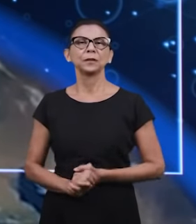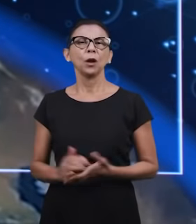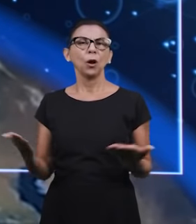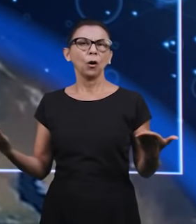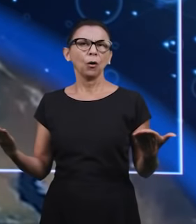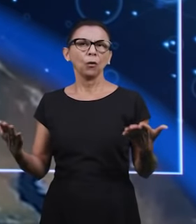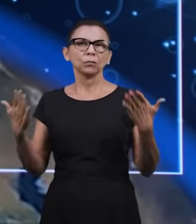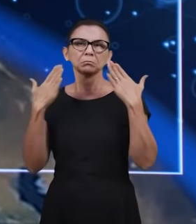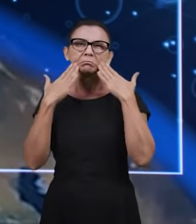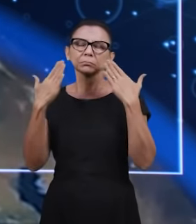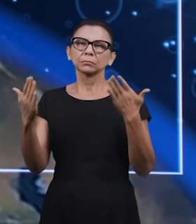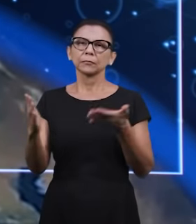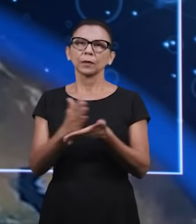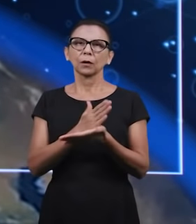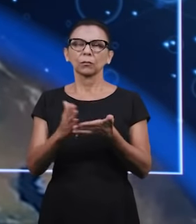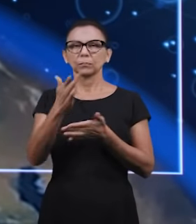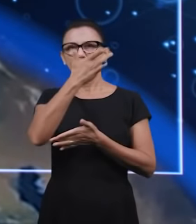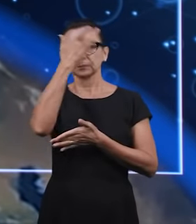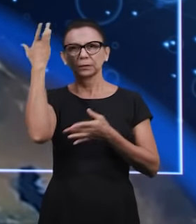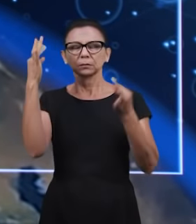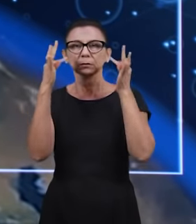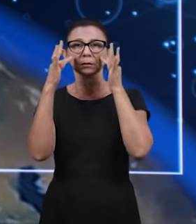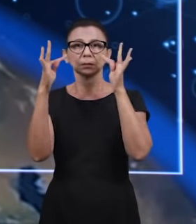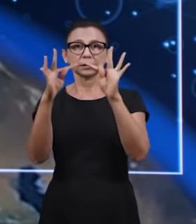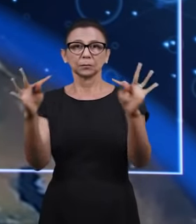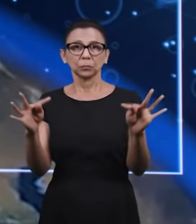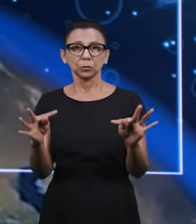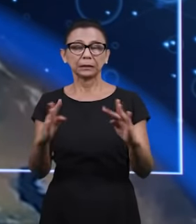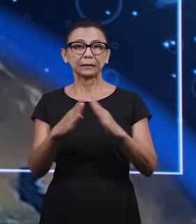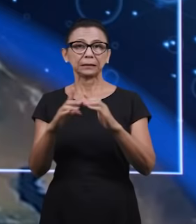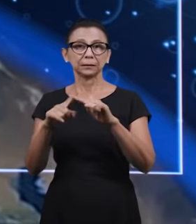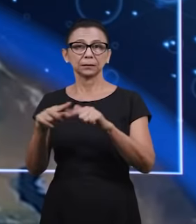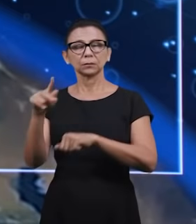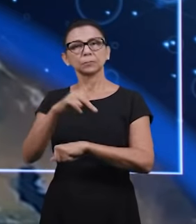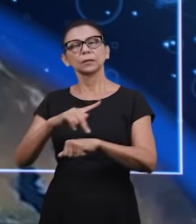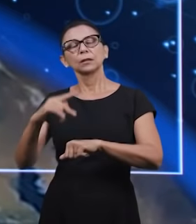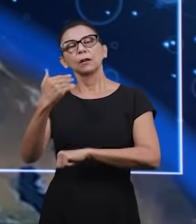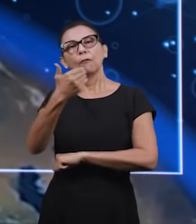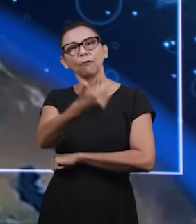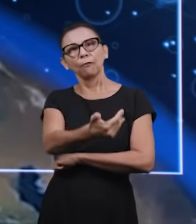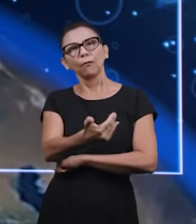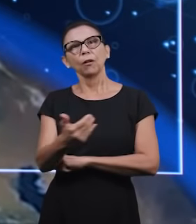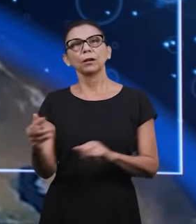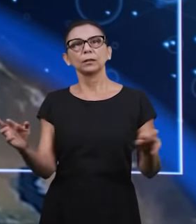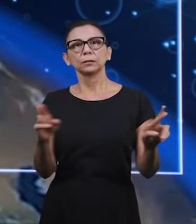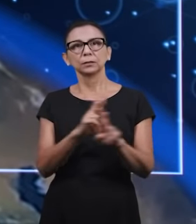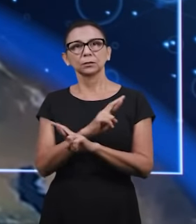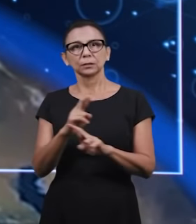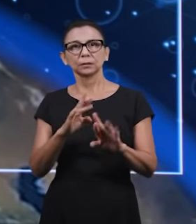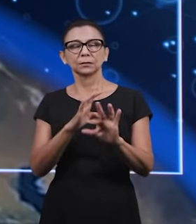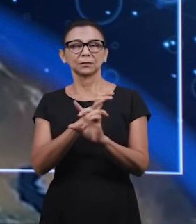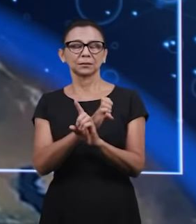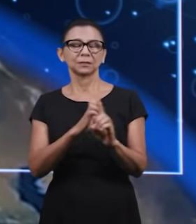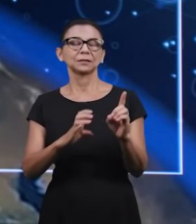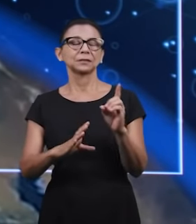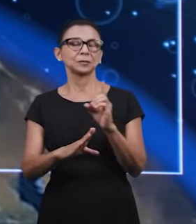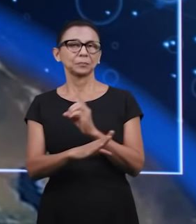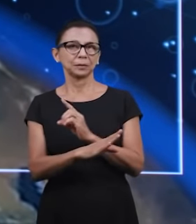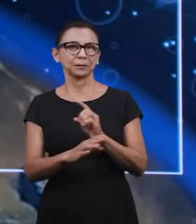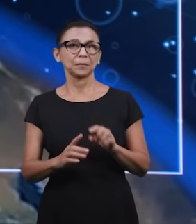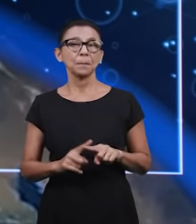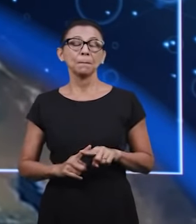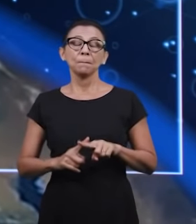para trazer alguns testemunhos das nossas igrejas no exterior com relação à Escola Bíblica Dominical.